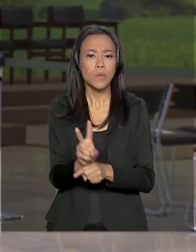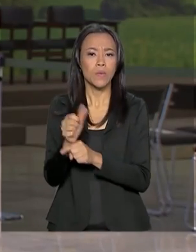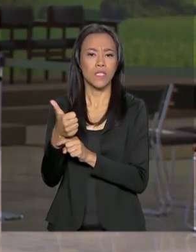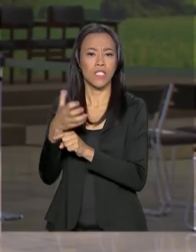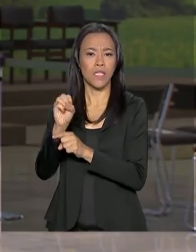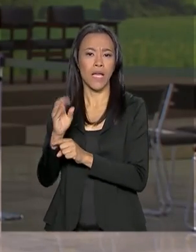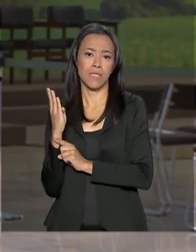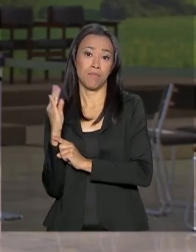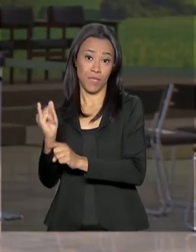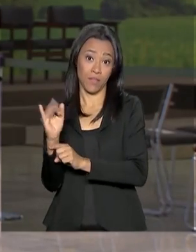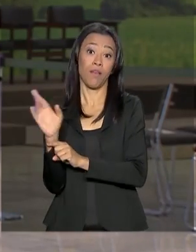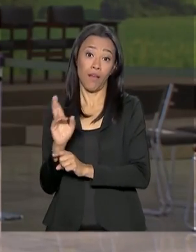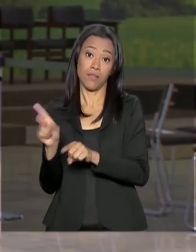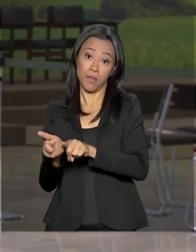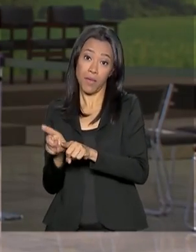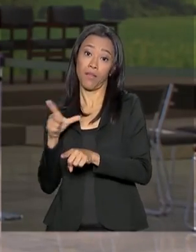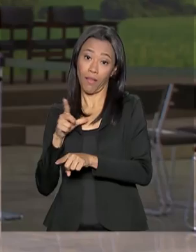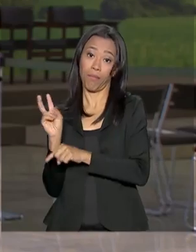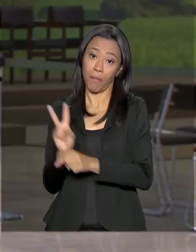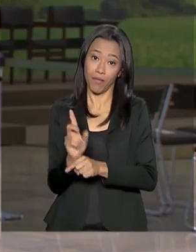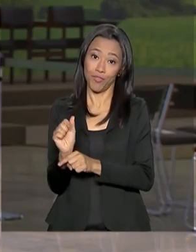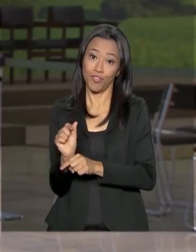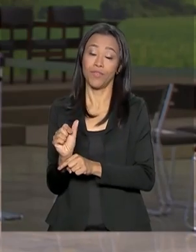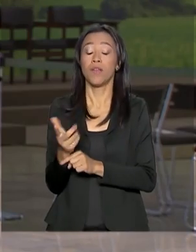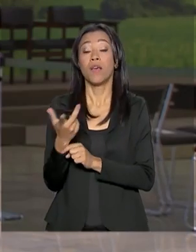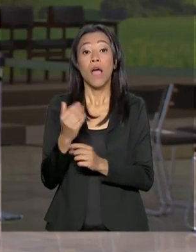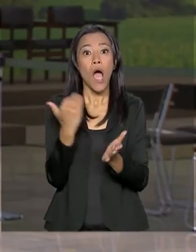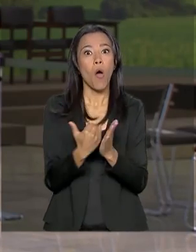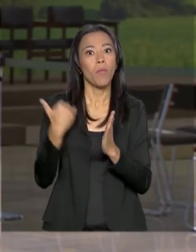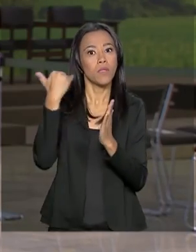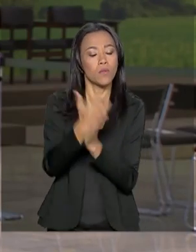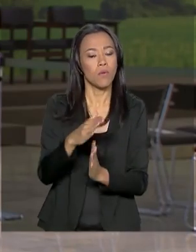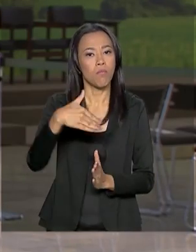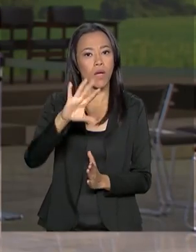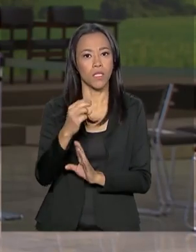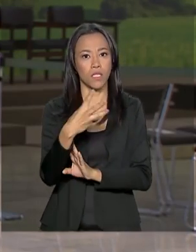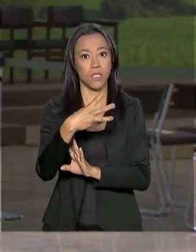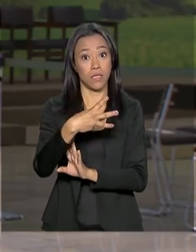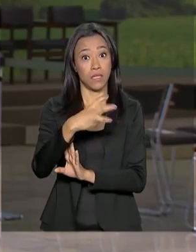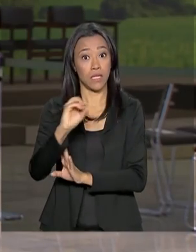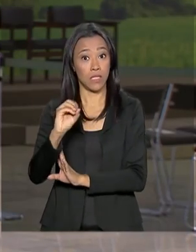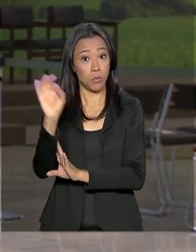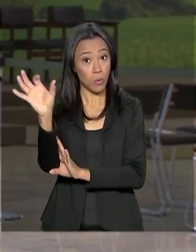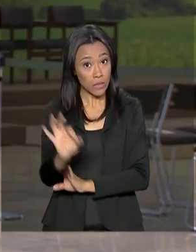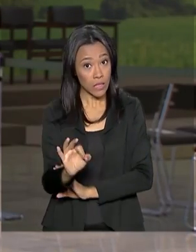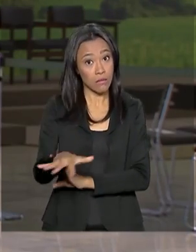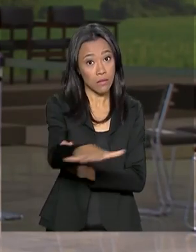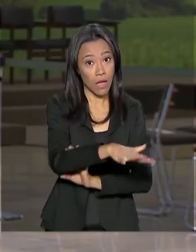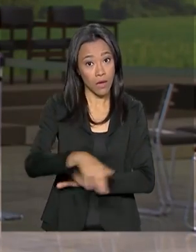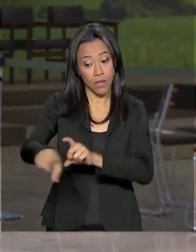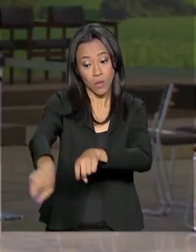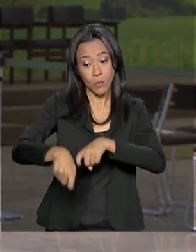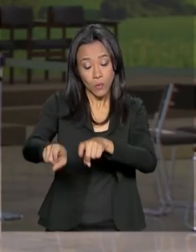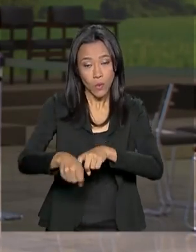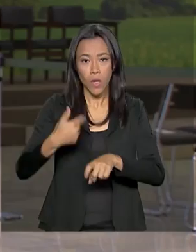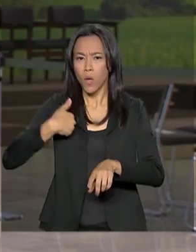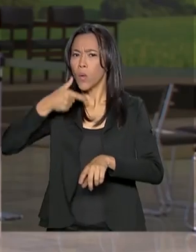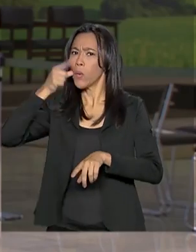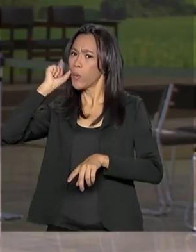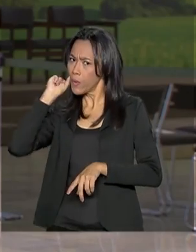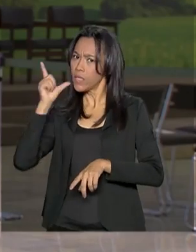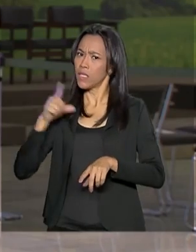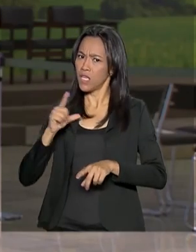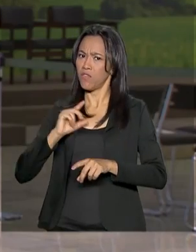Ministério da Agricultura, nos últimos anos, a produção nacional cresceu mais de 300%. Ontem, em um encontro de líderes do